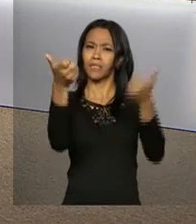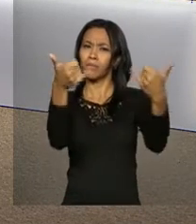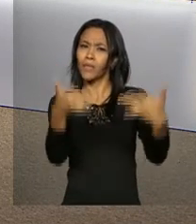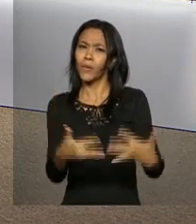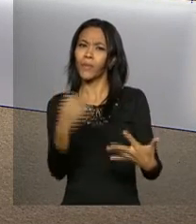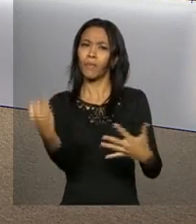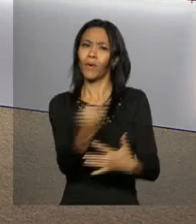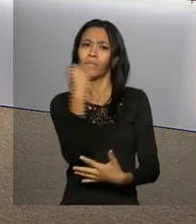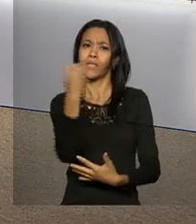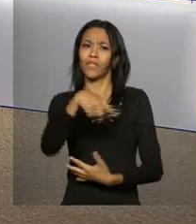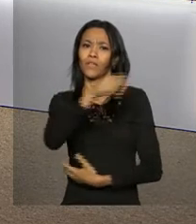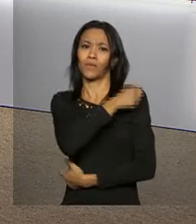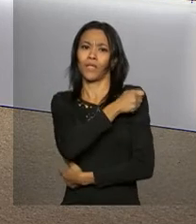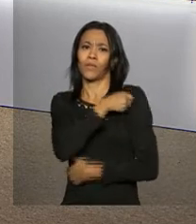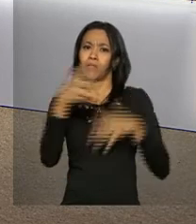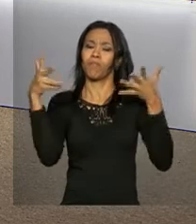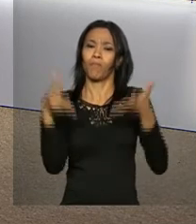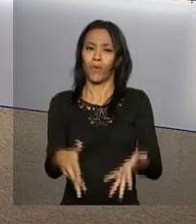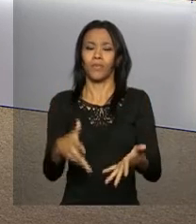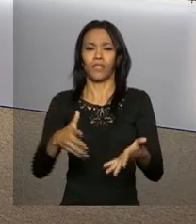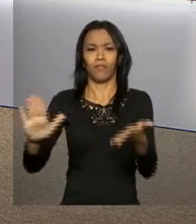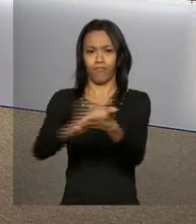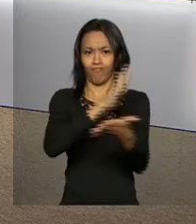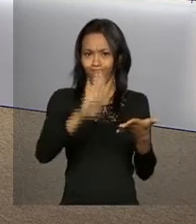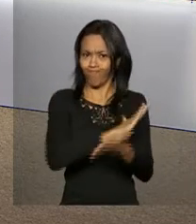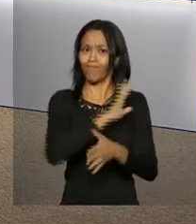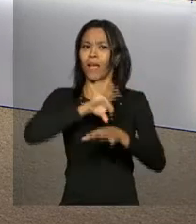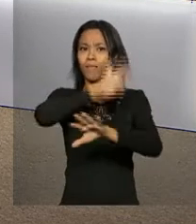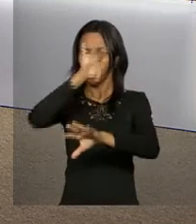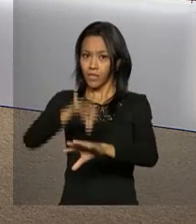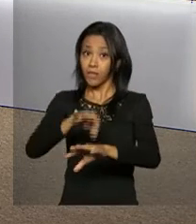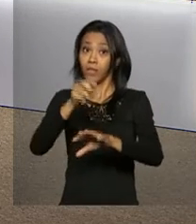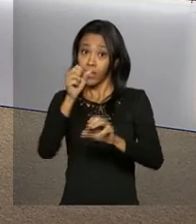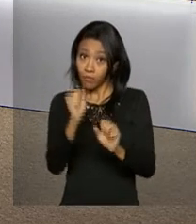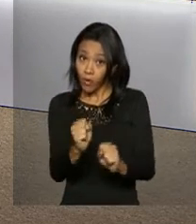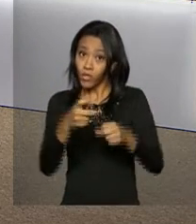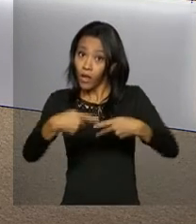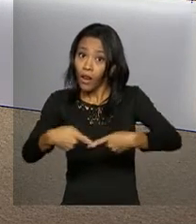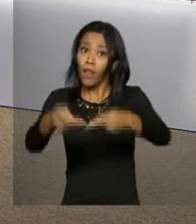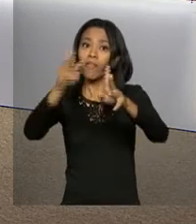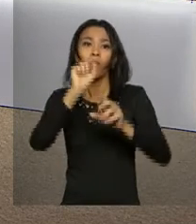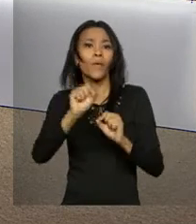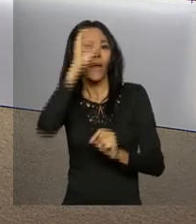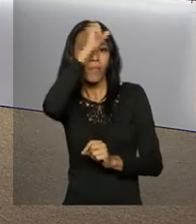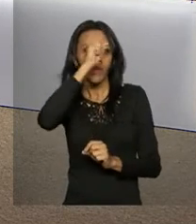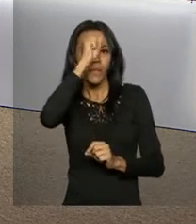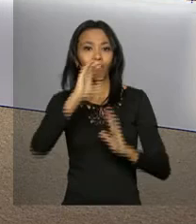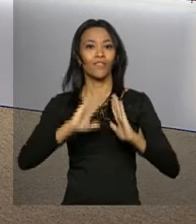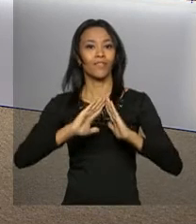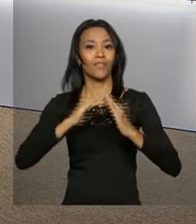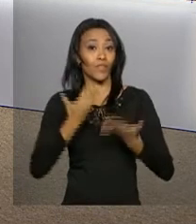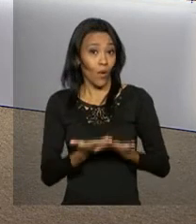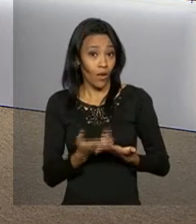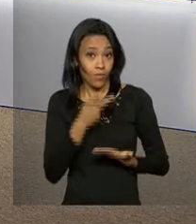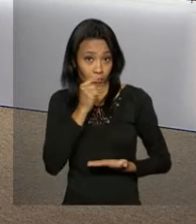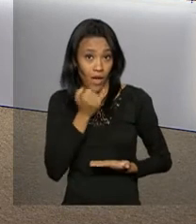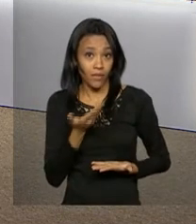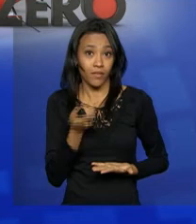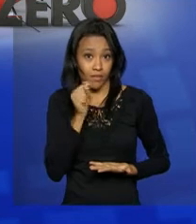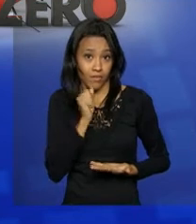participação deles no combate ao Aedes aegypti e como eles podem levar o que aprenderam na escola para os pais.